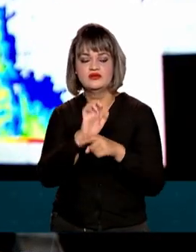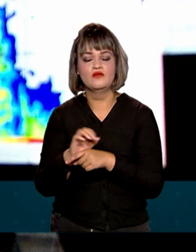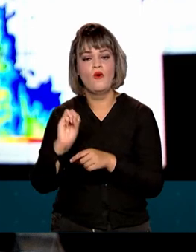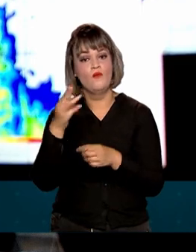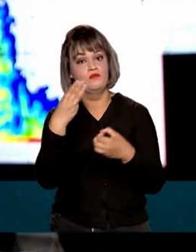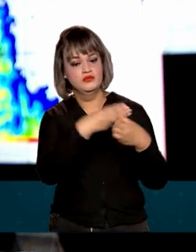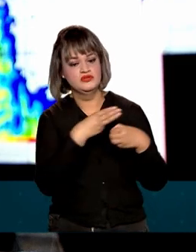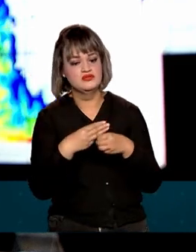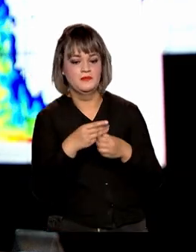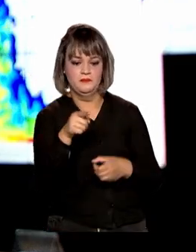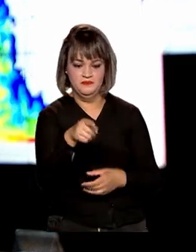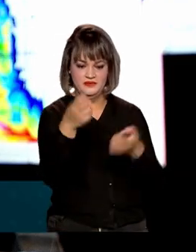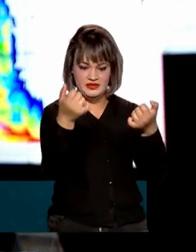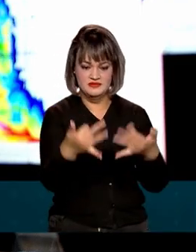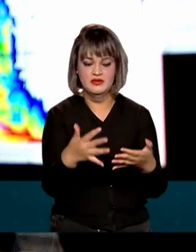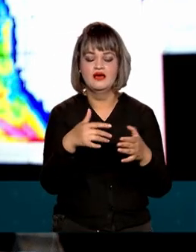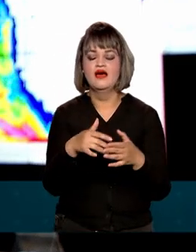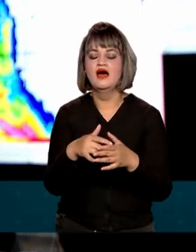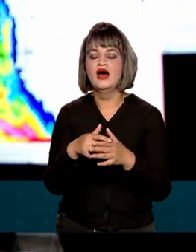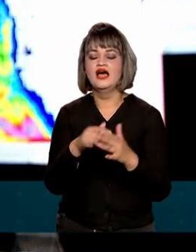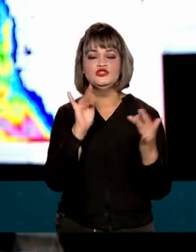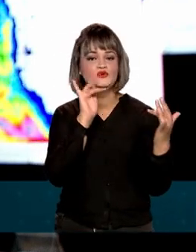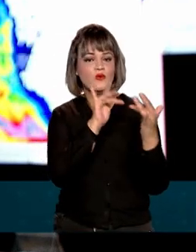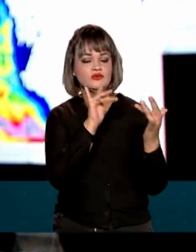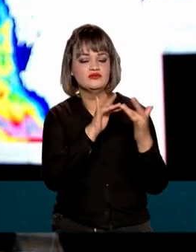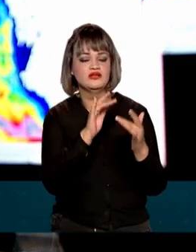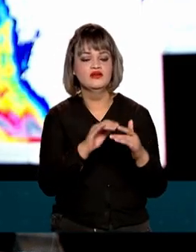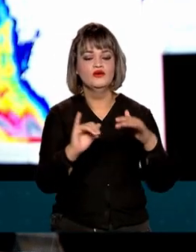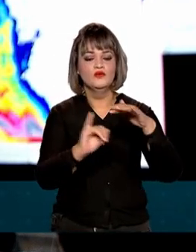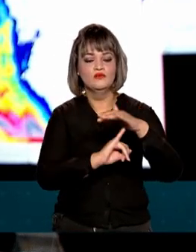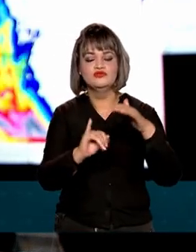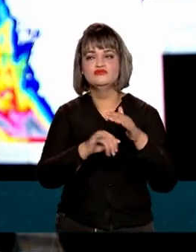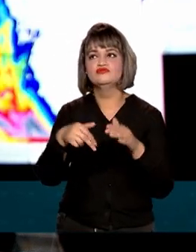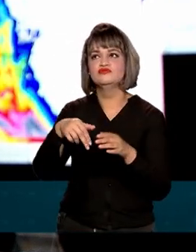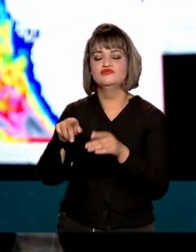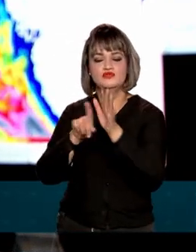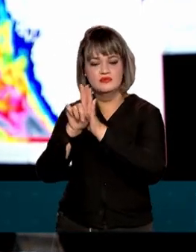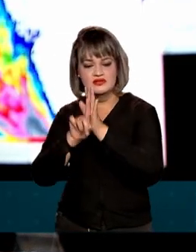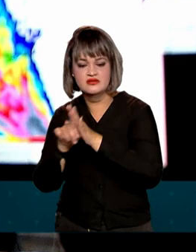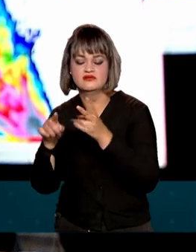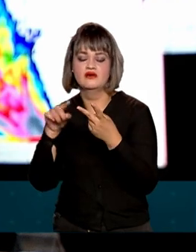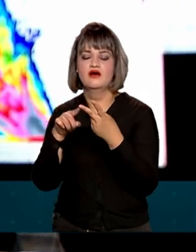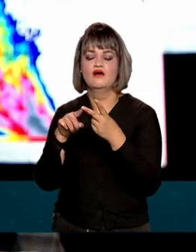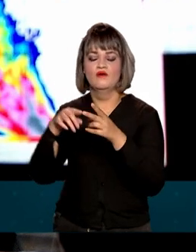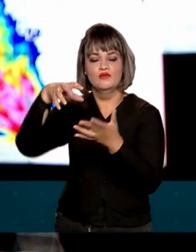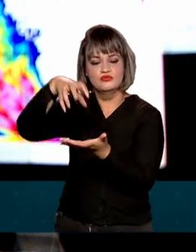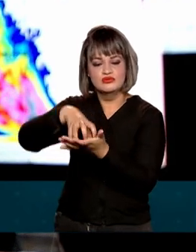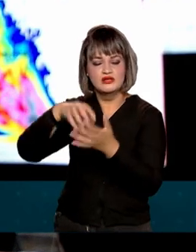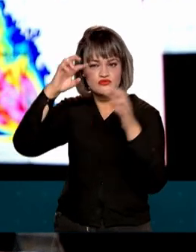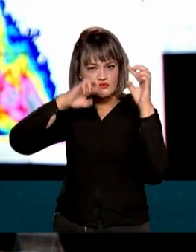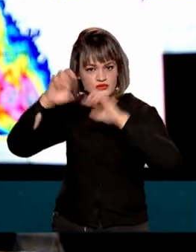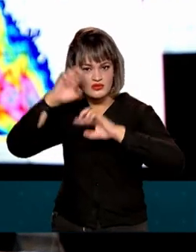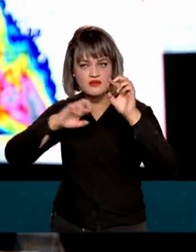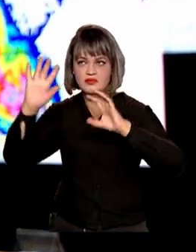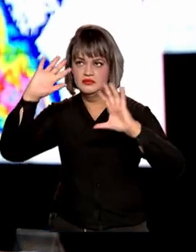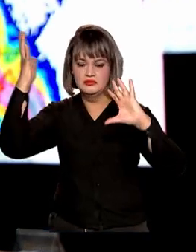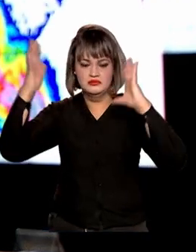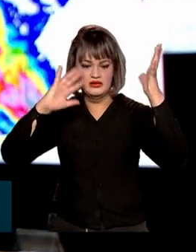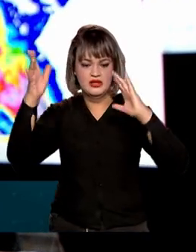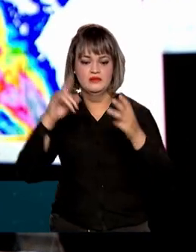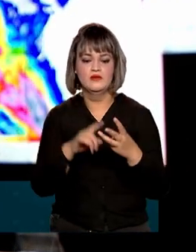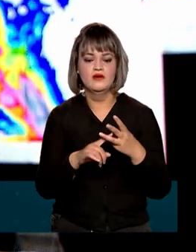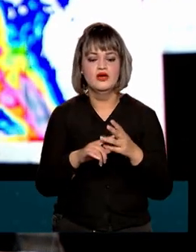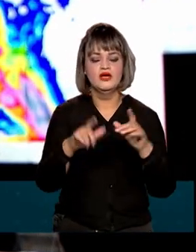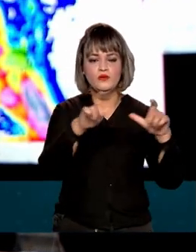trabalhamos em articulação, por exemplo, com o Instituto Nacional de Meteorologia, o Instituto Nacional de Pesquisas Espaciais, o Centro Nacional de Monitoramento e Alerta de Desastres Naturais e